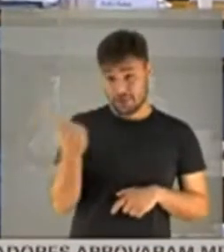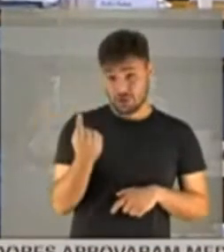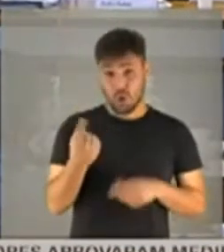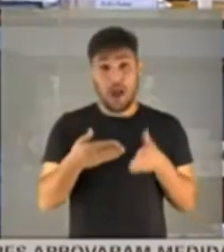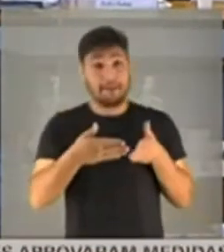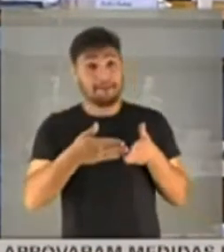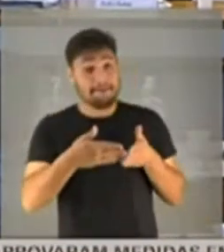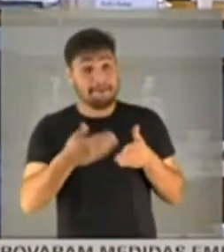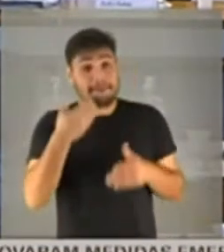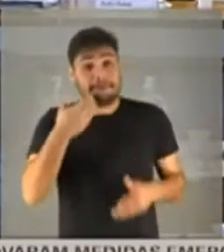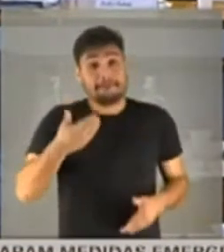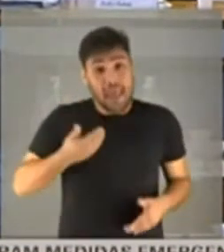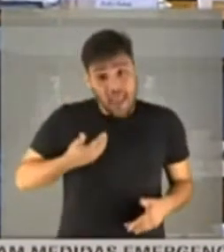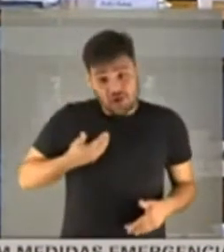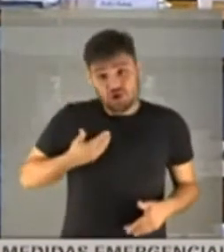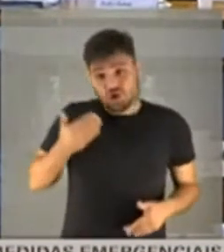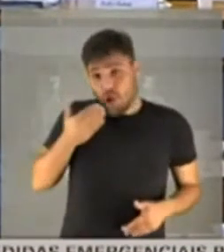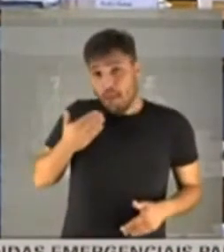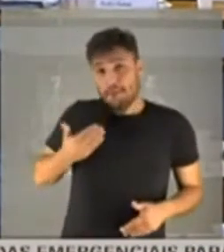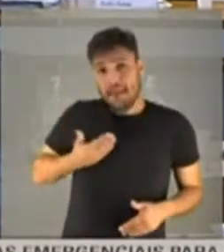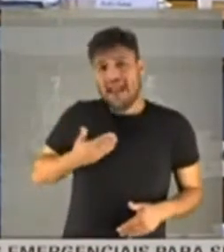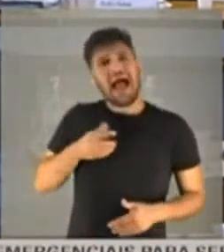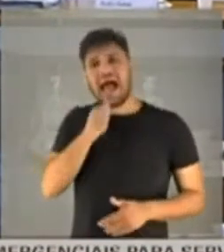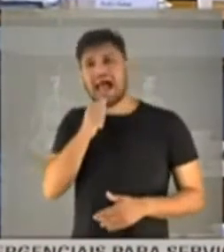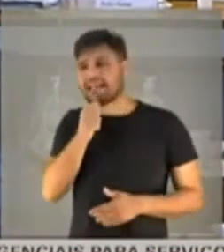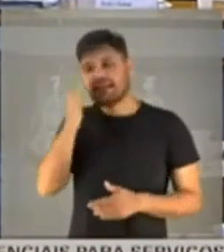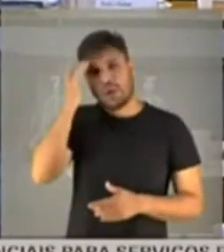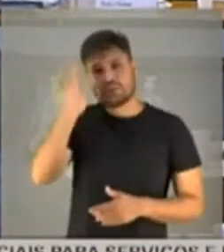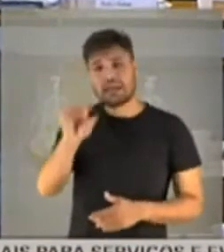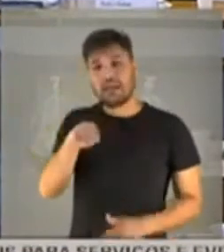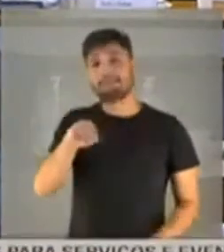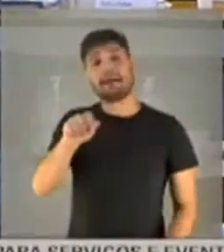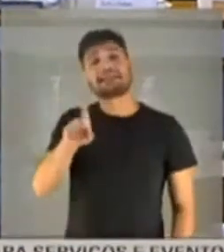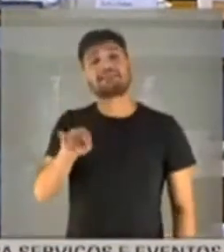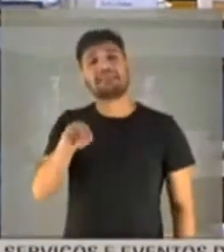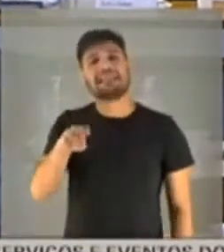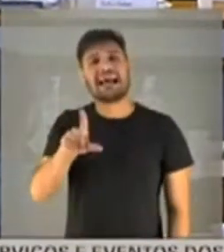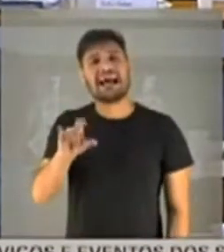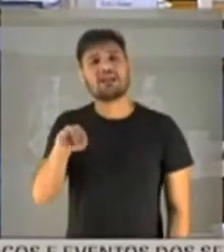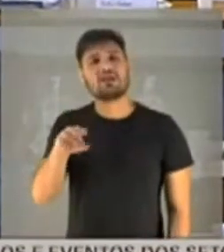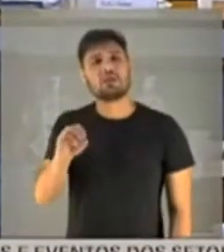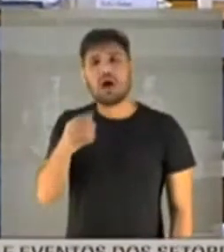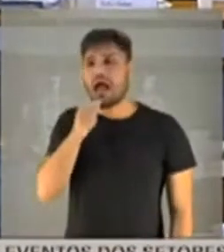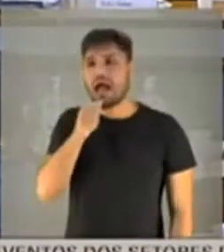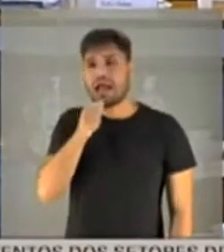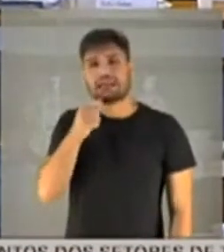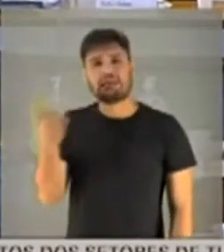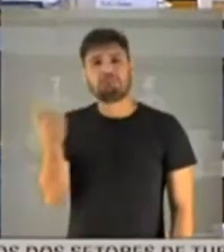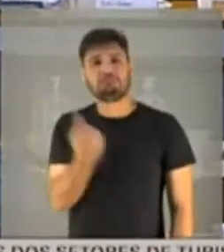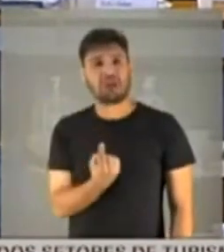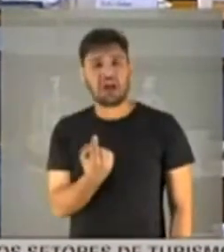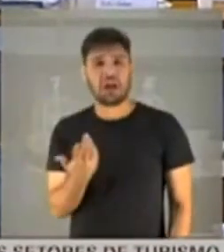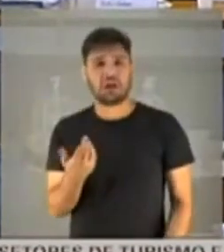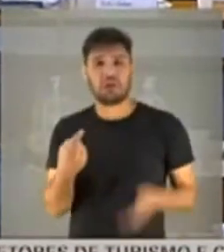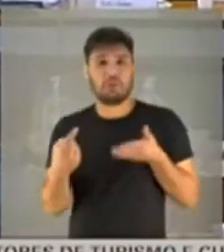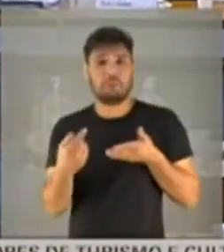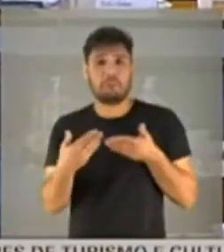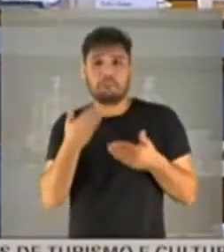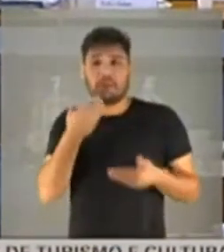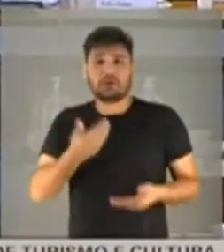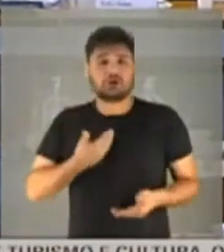e está, eu nem ouvi ainda o Maximiliano, ele não veio aqui e não falou nada. Então, eu acho que nós podemos aguardar,